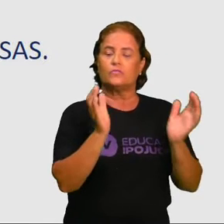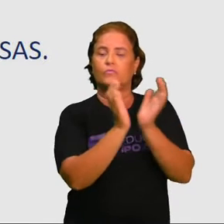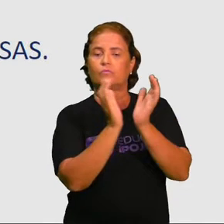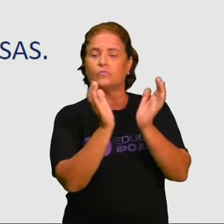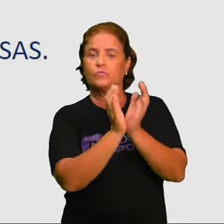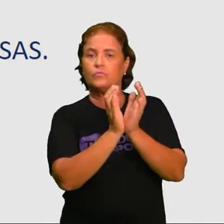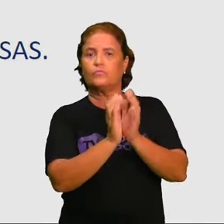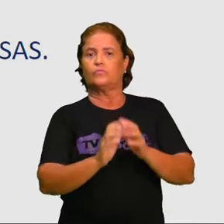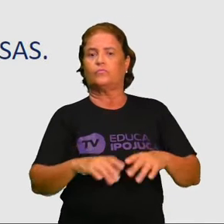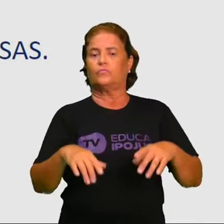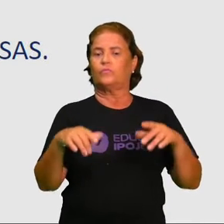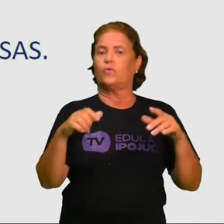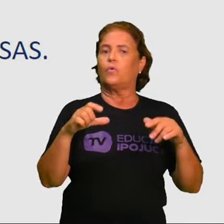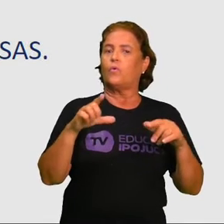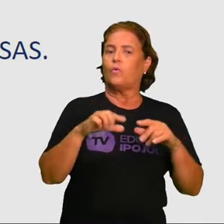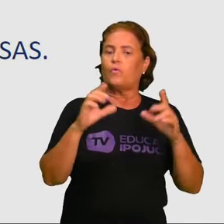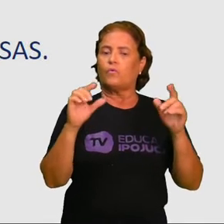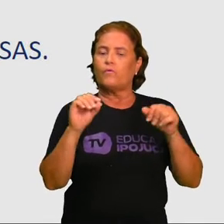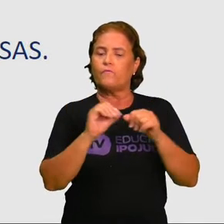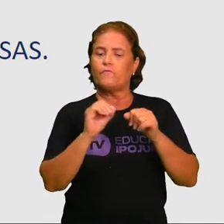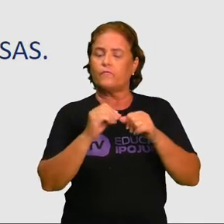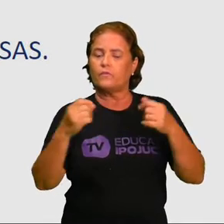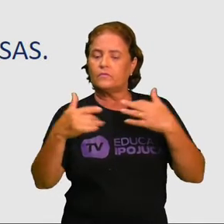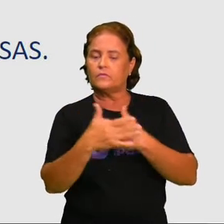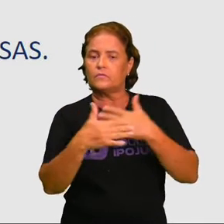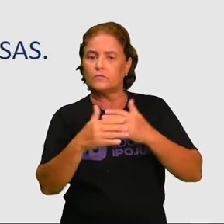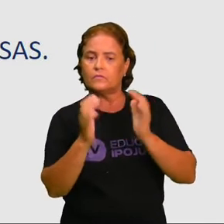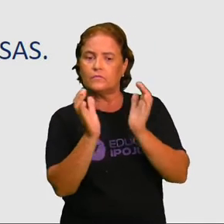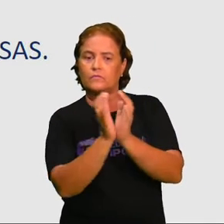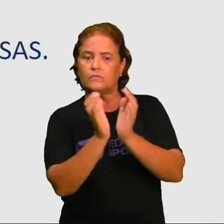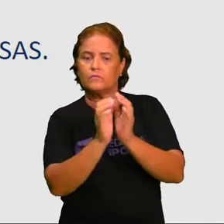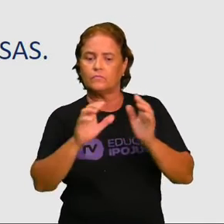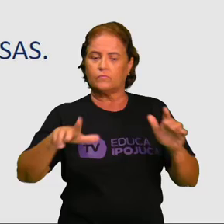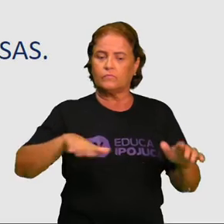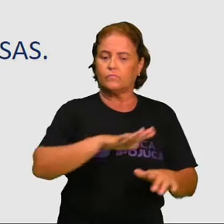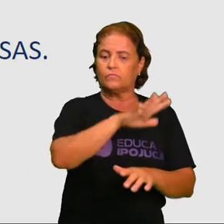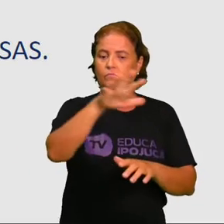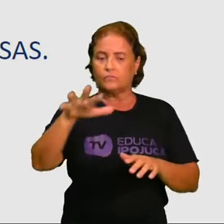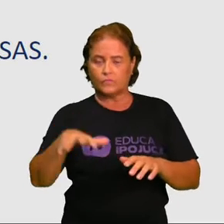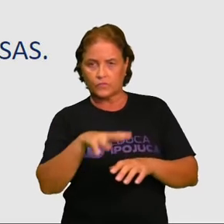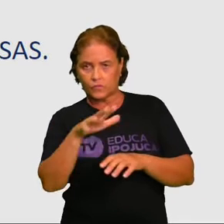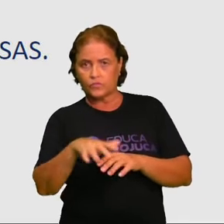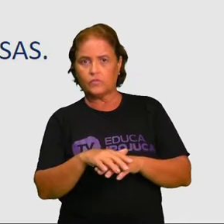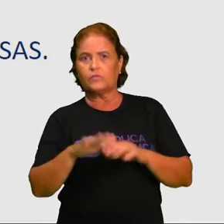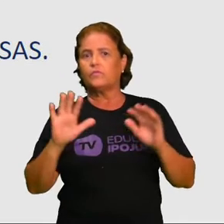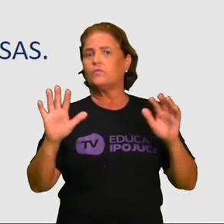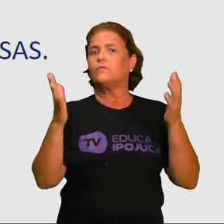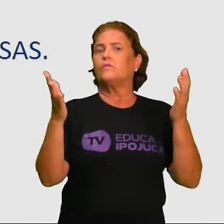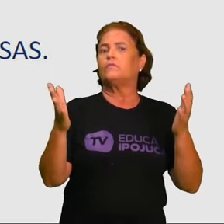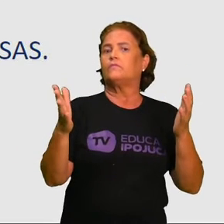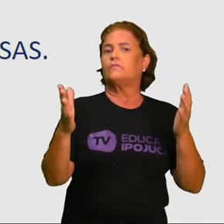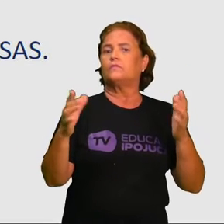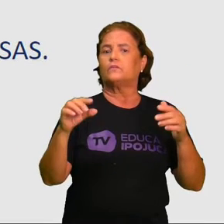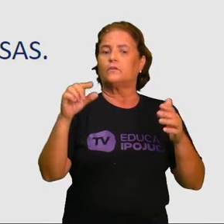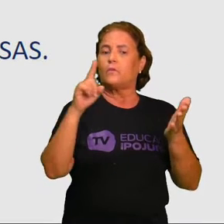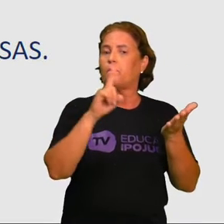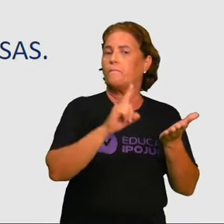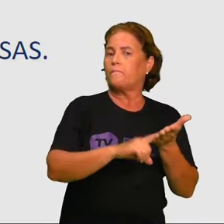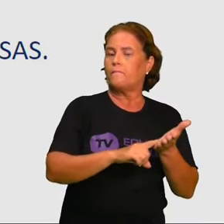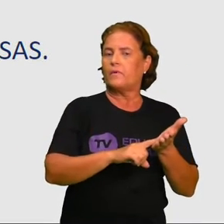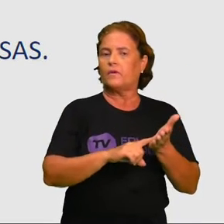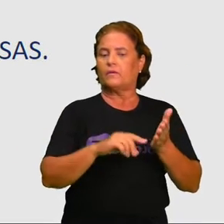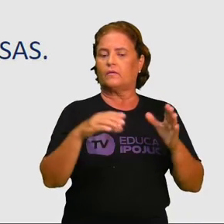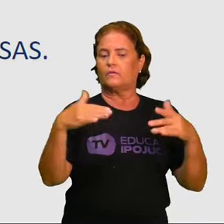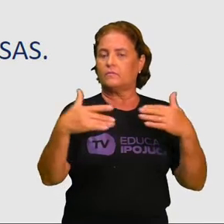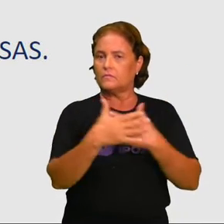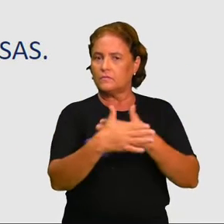o município e a região, as relações estabelecidas entre eles e os eventos que marcam a formação da cidade, como